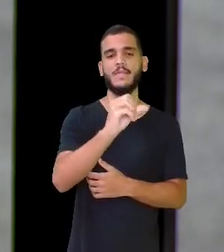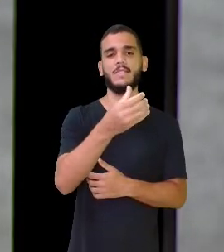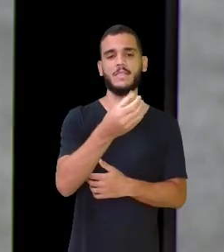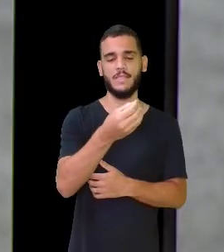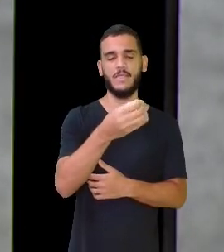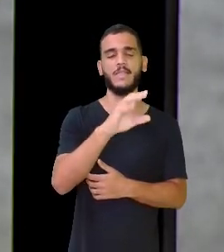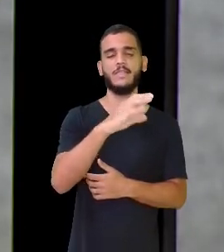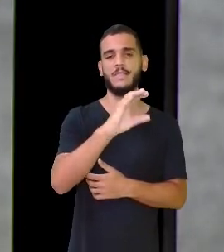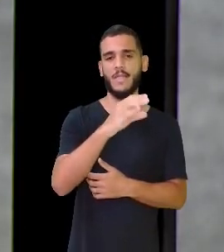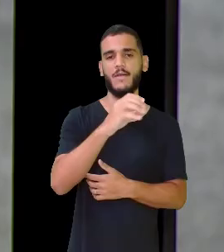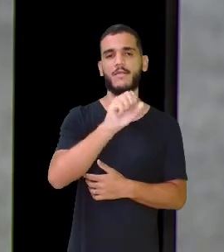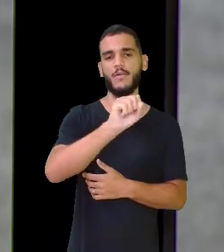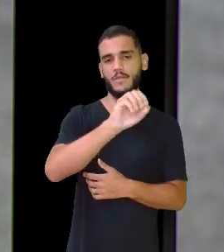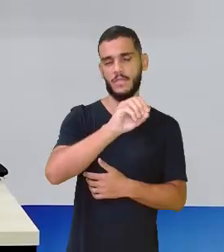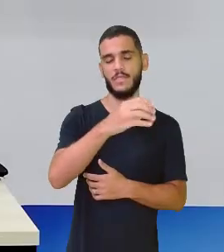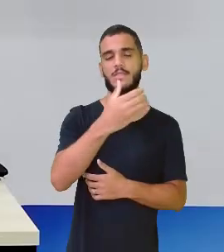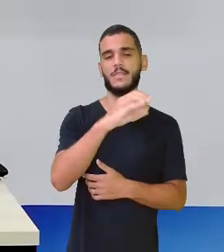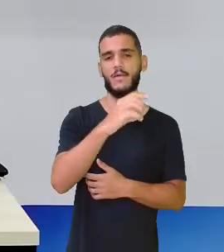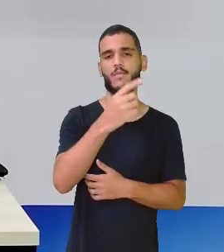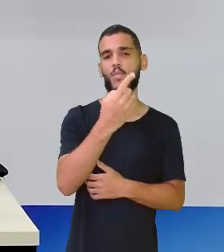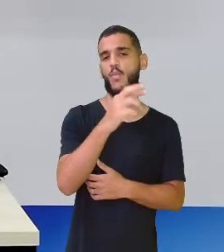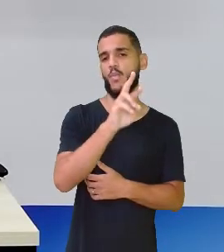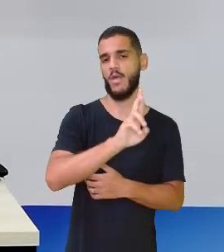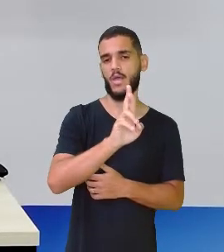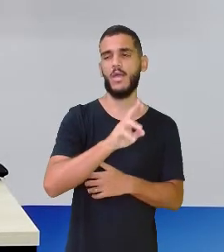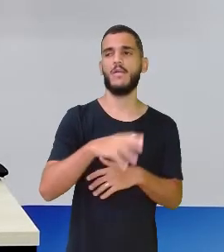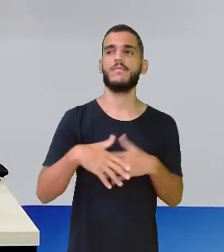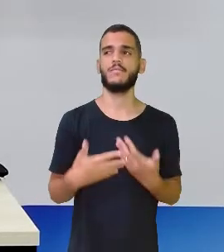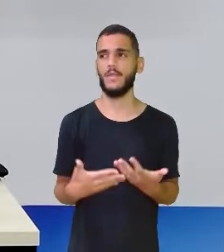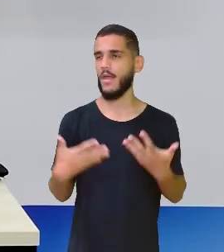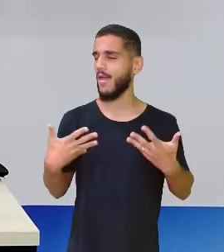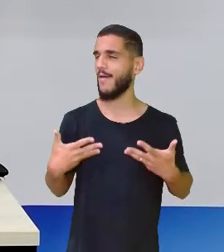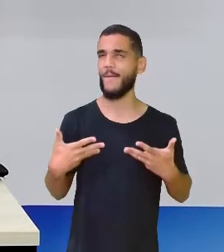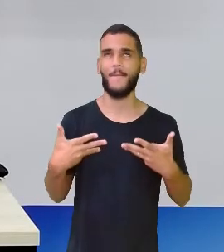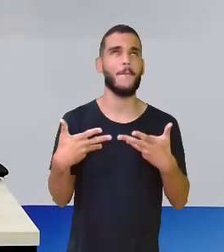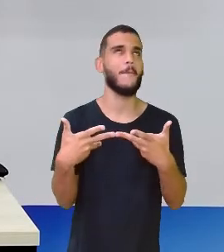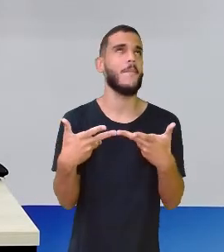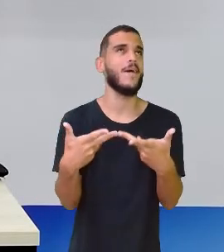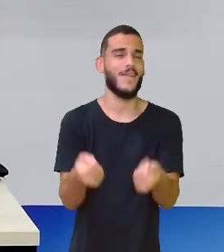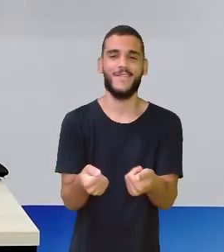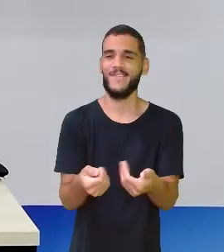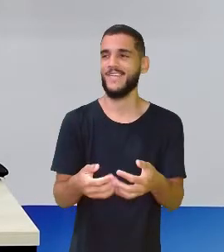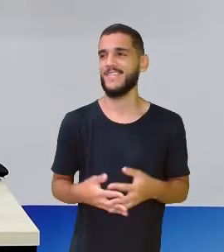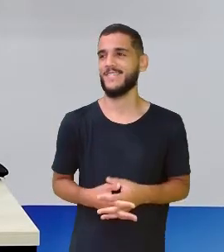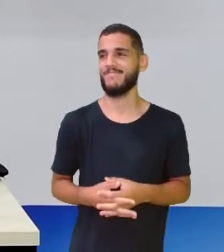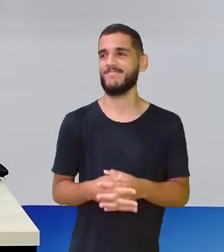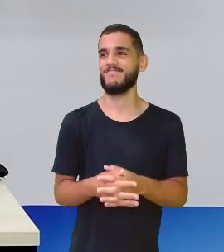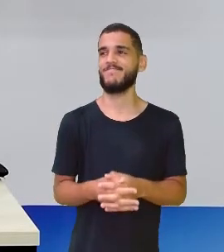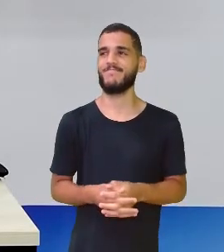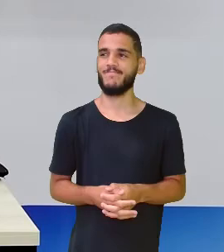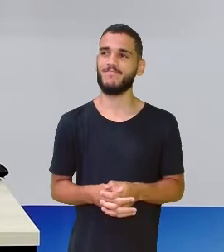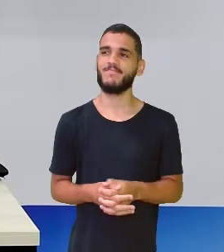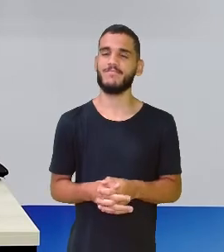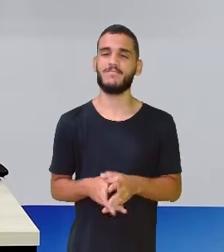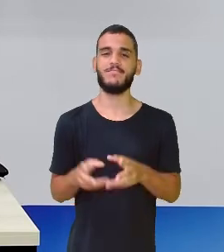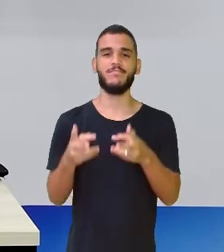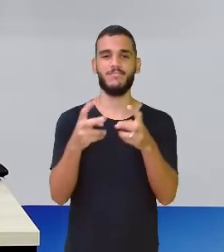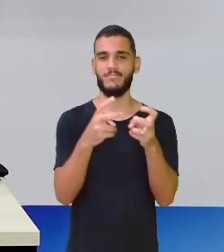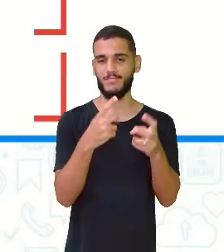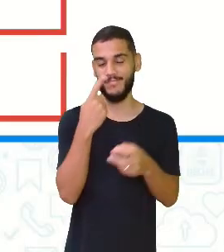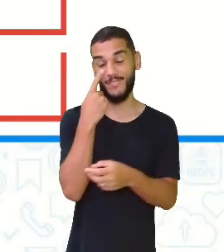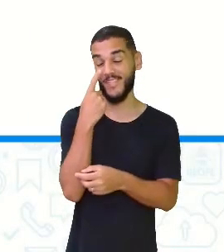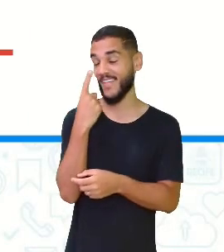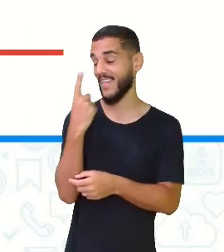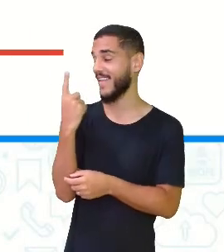Oitenta centavos. Um real. Vê que maravilhoso. Olha, vinte, quarenta,